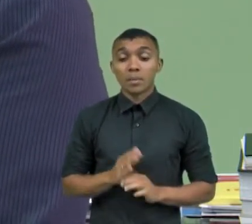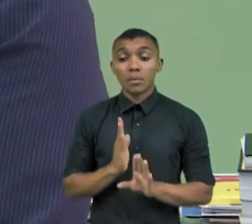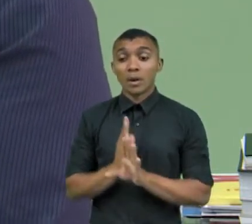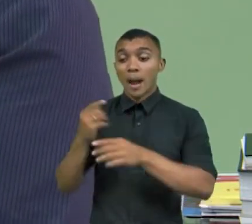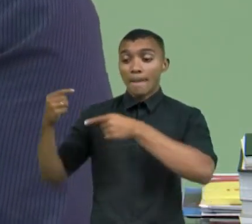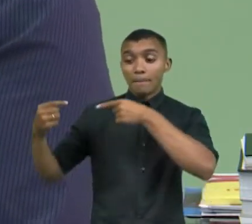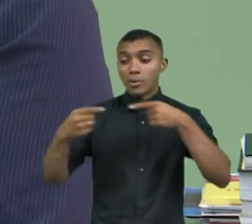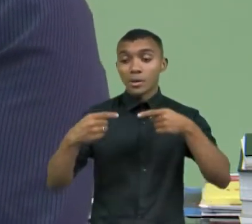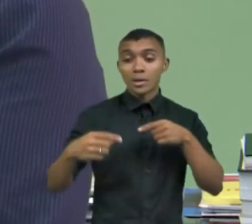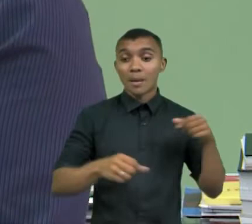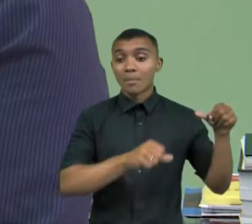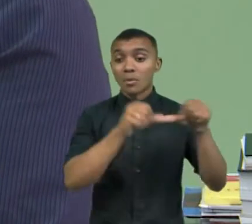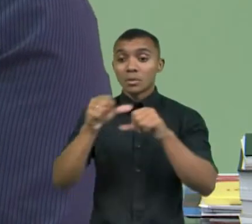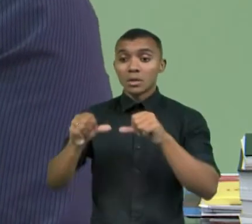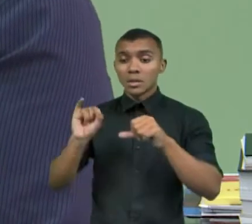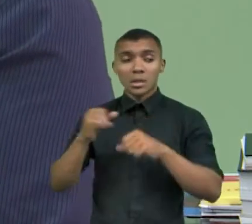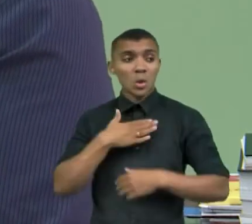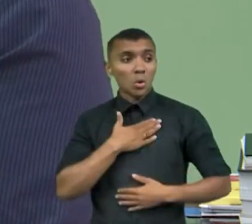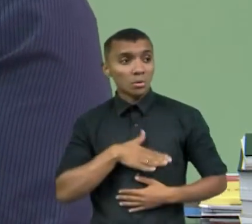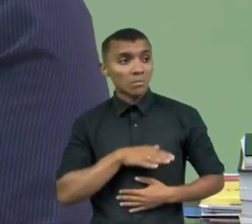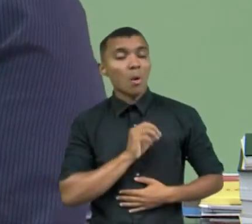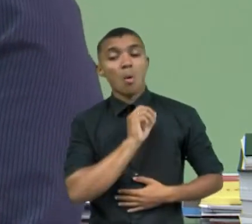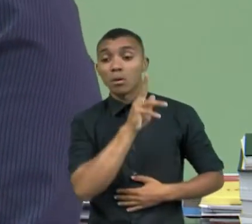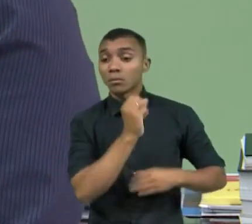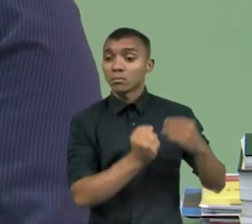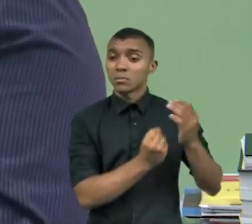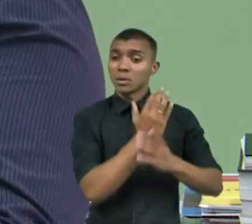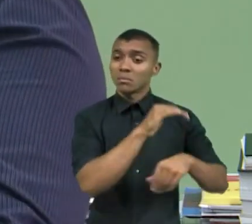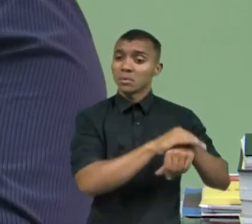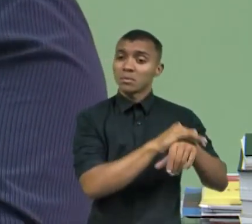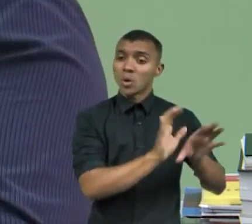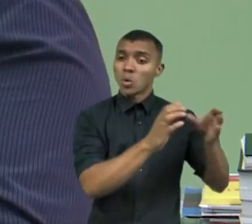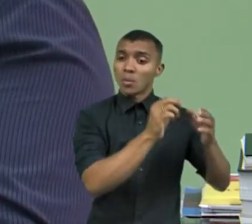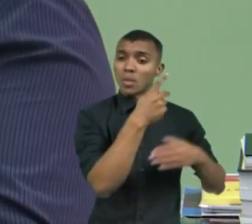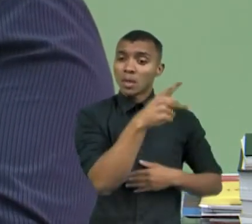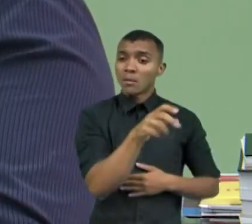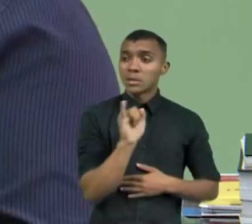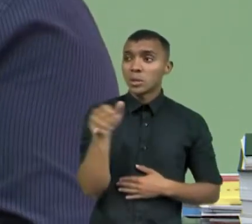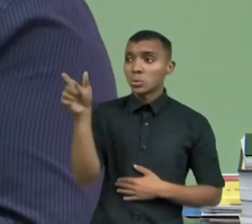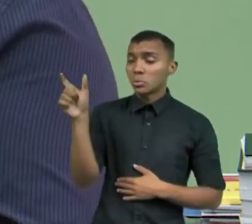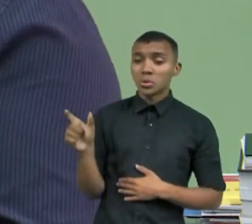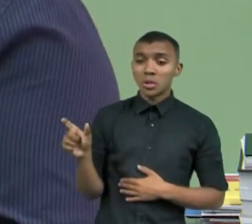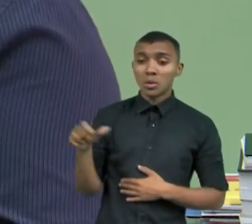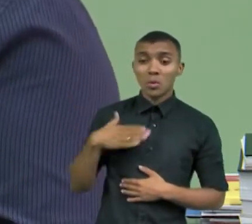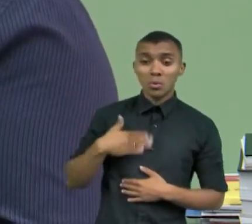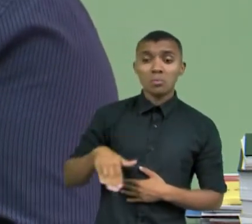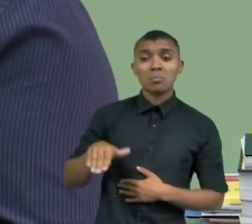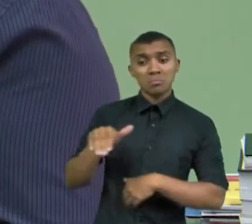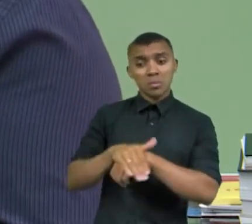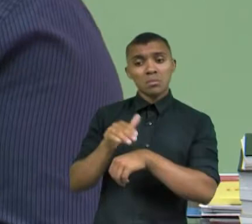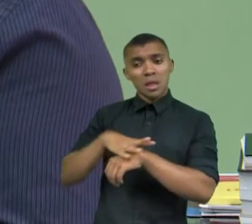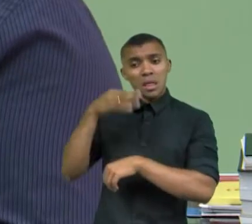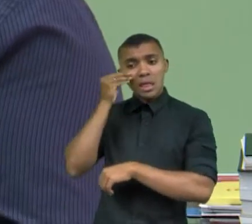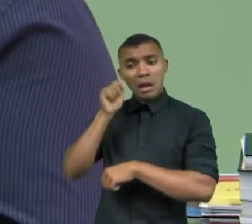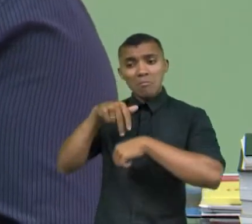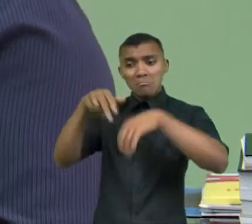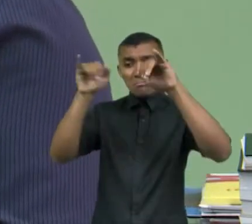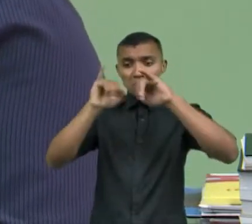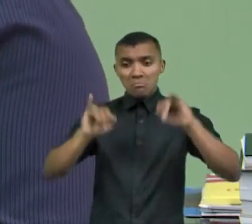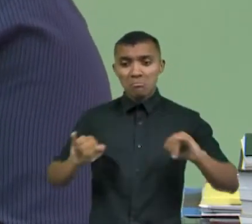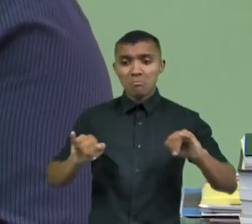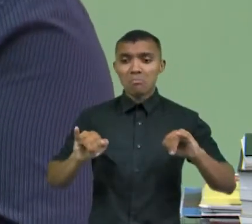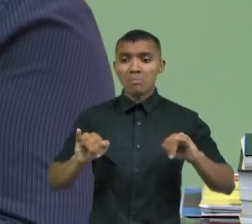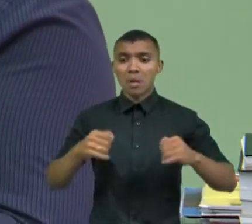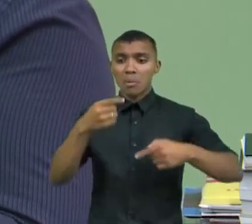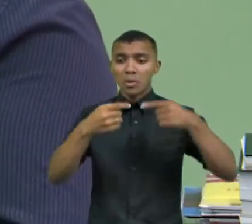Então, tá descontente? Cria um partido. Tá descontente com o candidato? Seja você o candidato. A Constituição cidadã, ela não é o ideal,